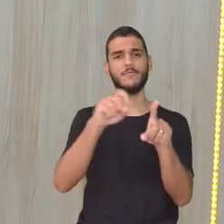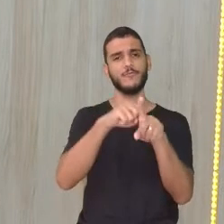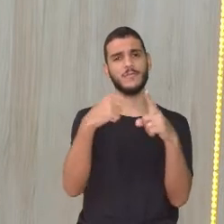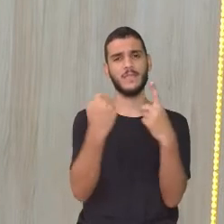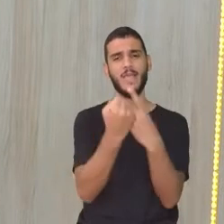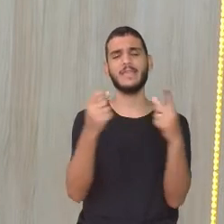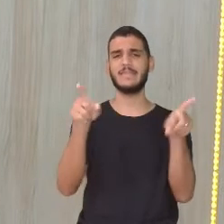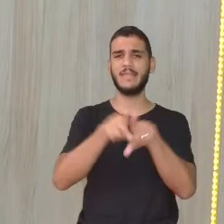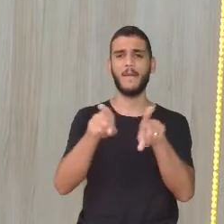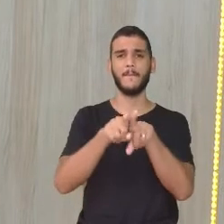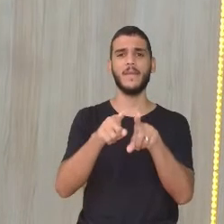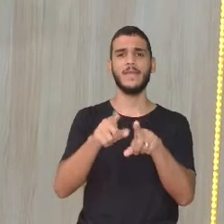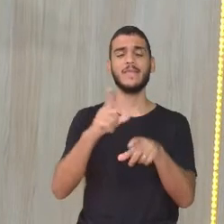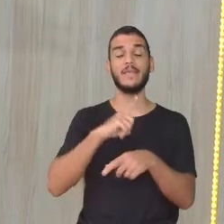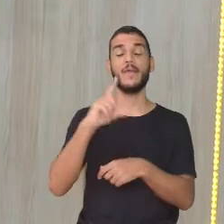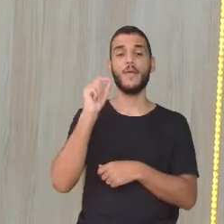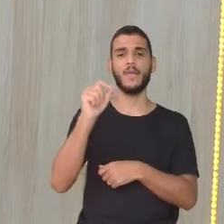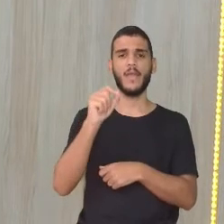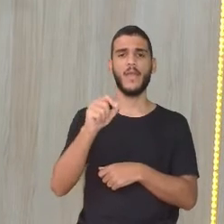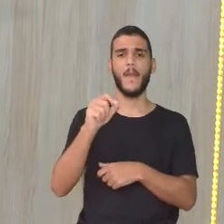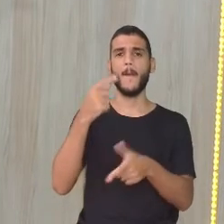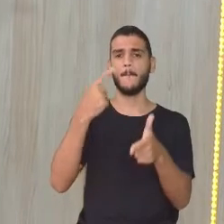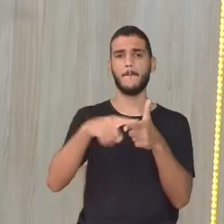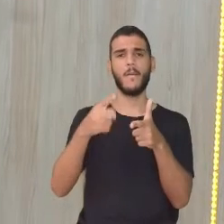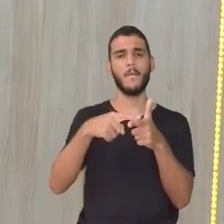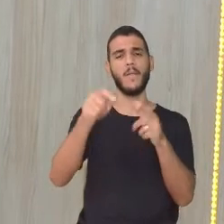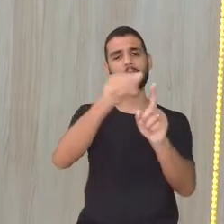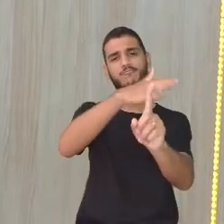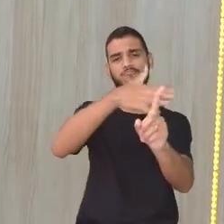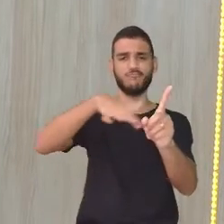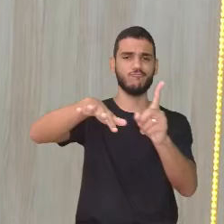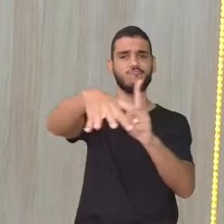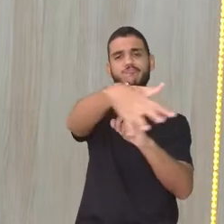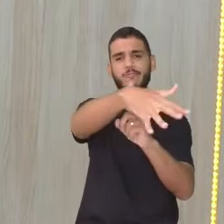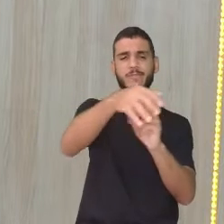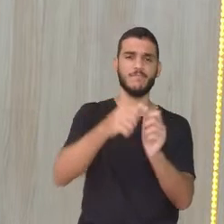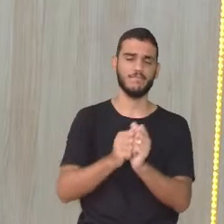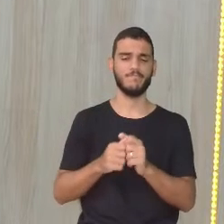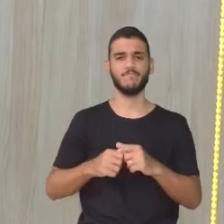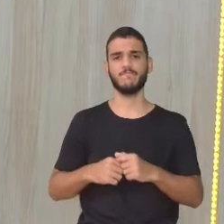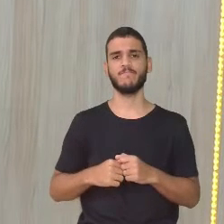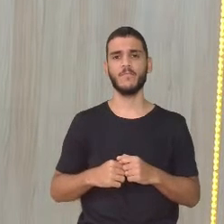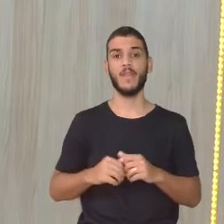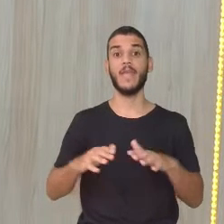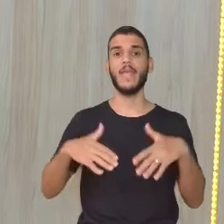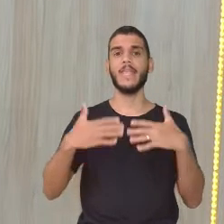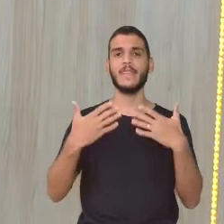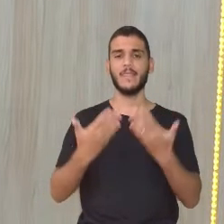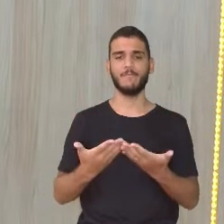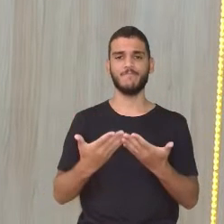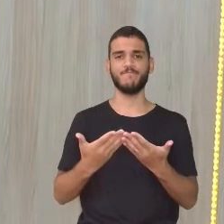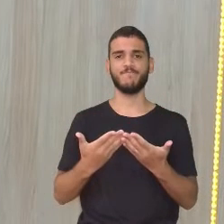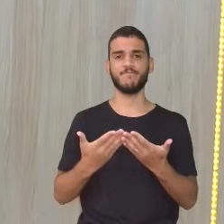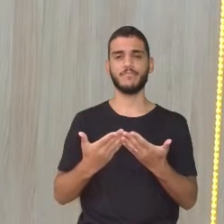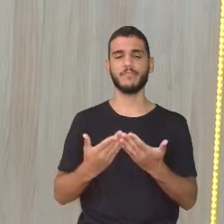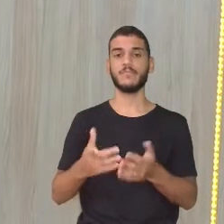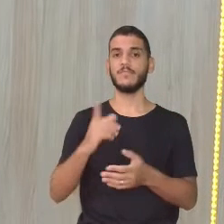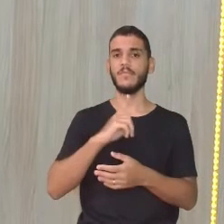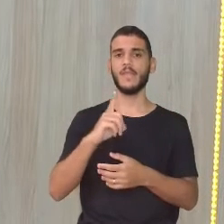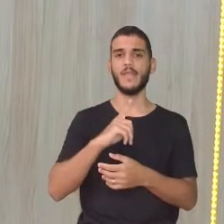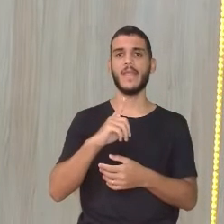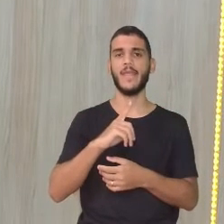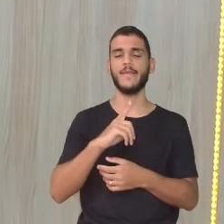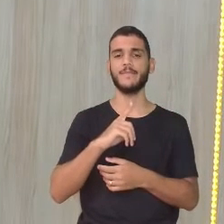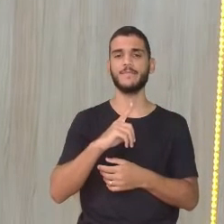problemas ambientais. Mas, prof, eu não sei se você já ouviu falar, mas, gente, tem uma história que é dada na